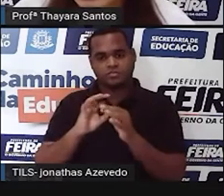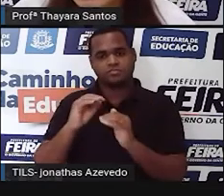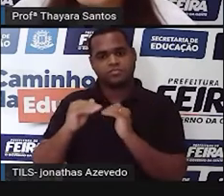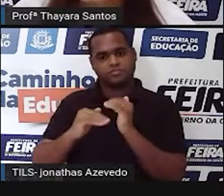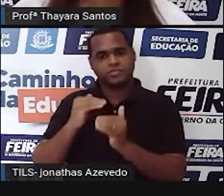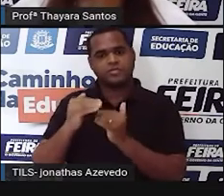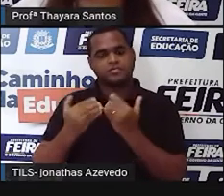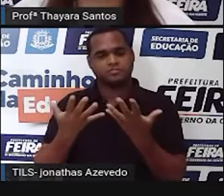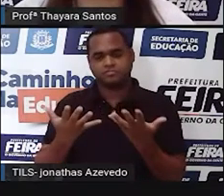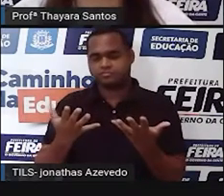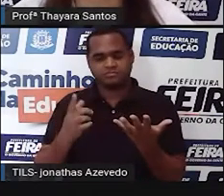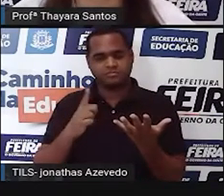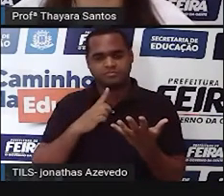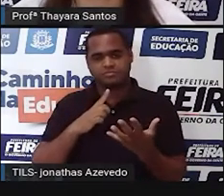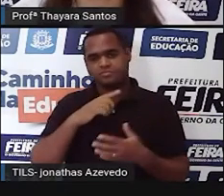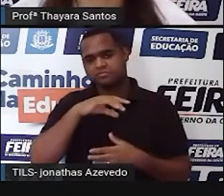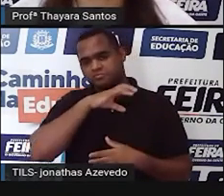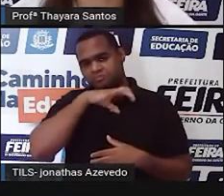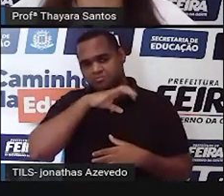os animais.